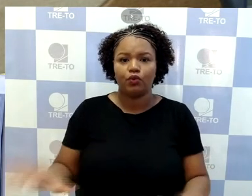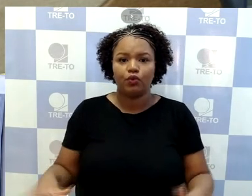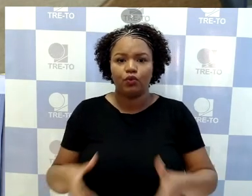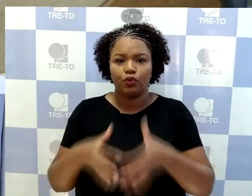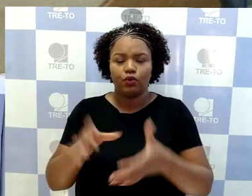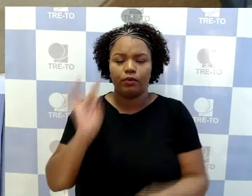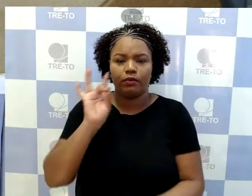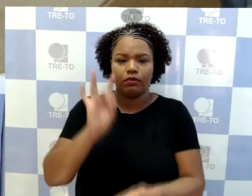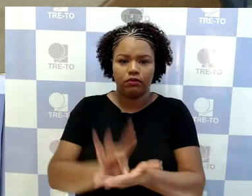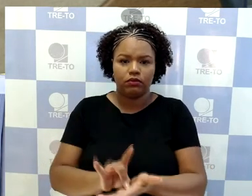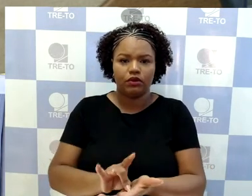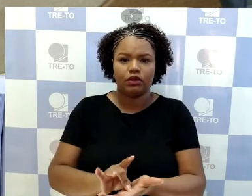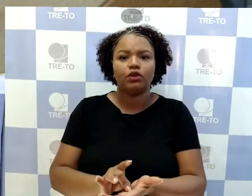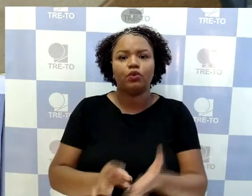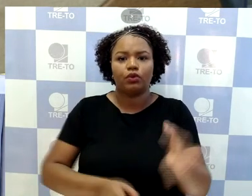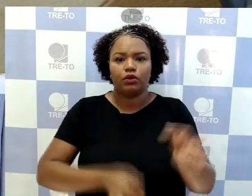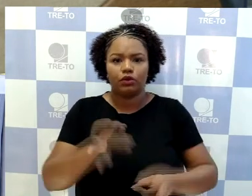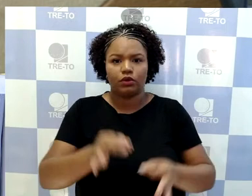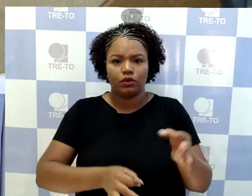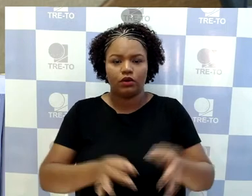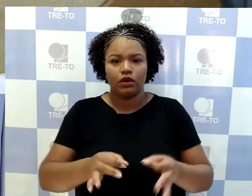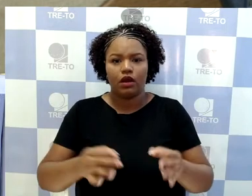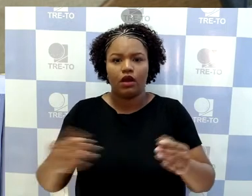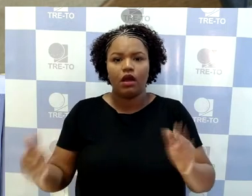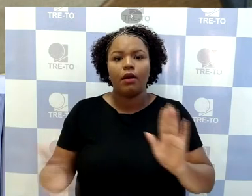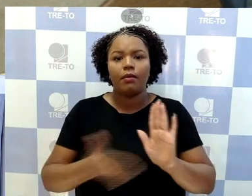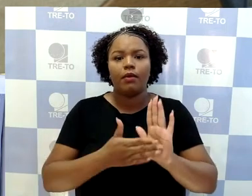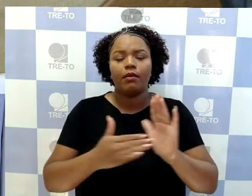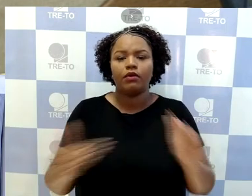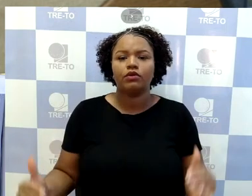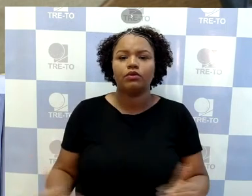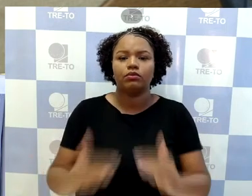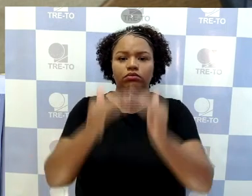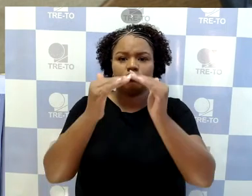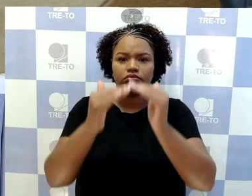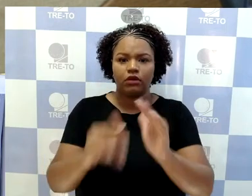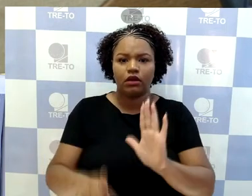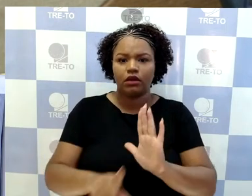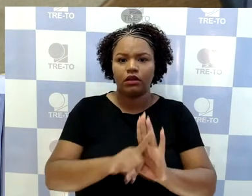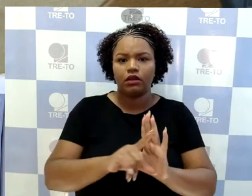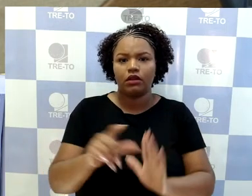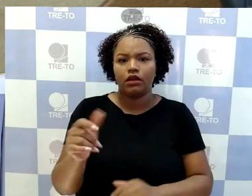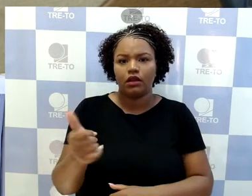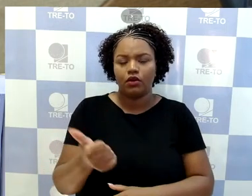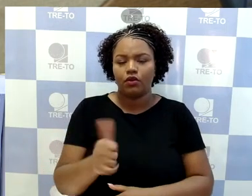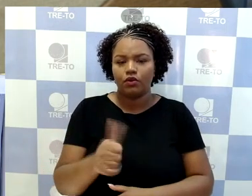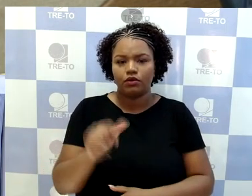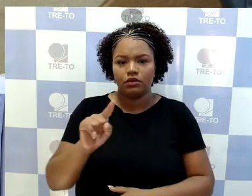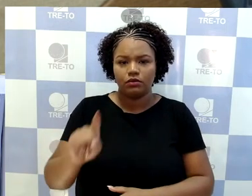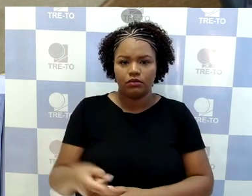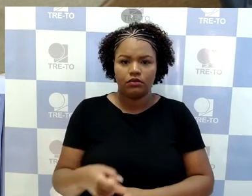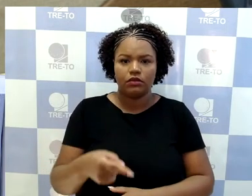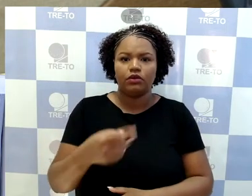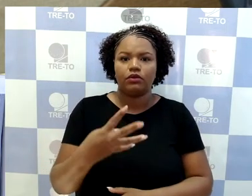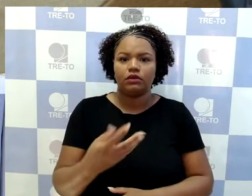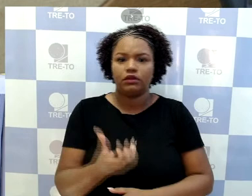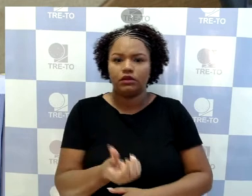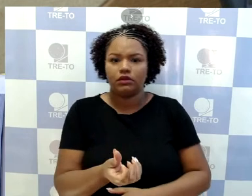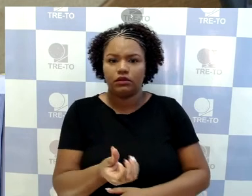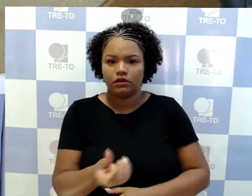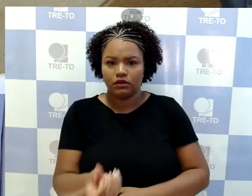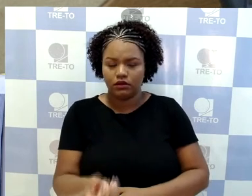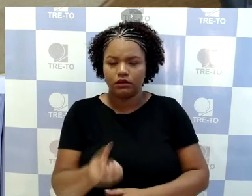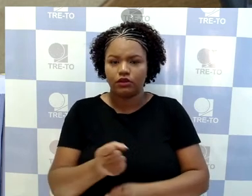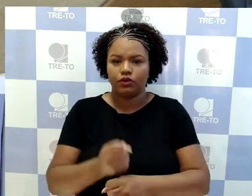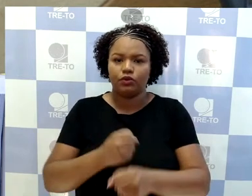proposta que está em sintonia com a Lei nº 11.416, de 15 de dezembro de 2006, dispõe sobre as